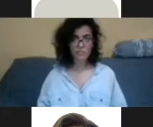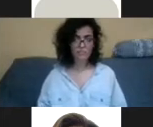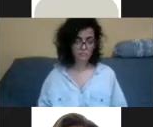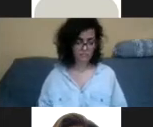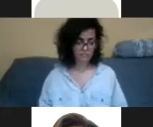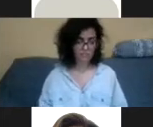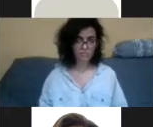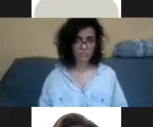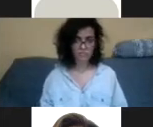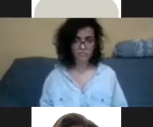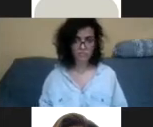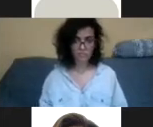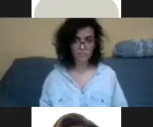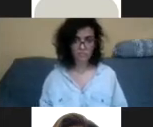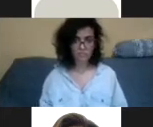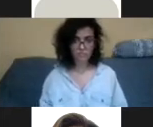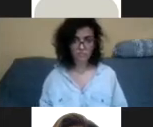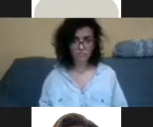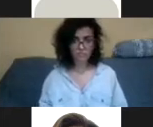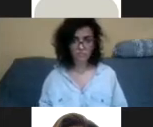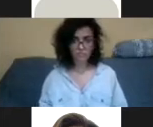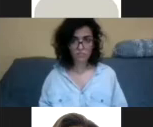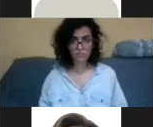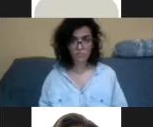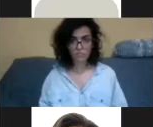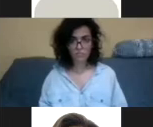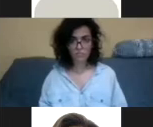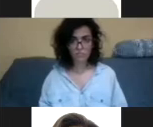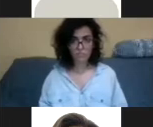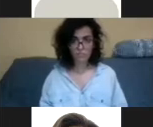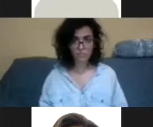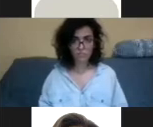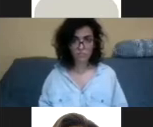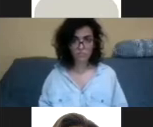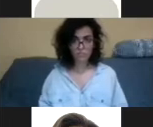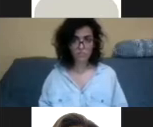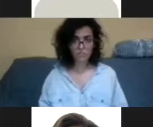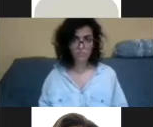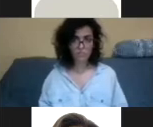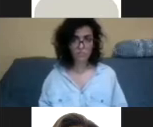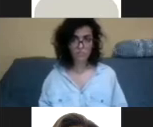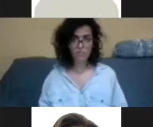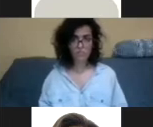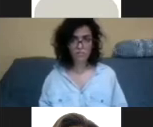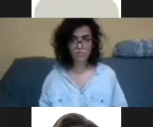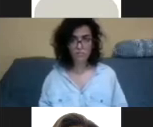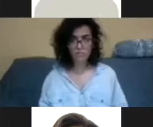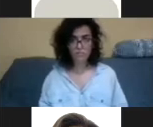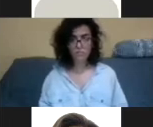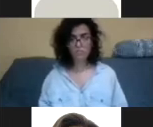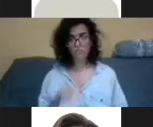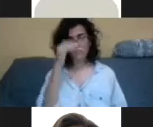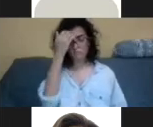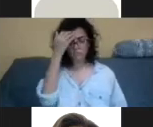cartilhas que a gente tem. Eu vou disponibilizar lá no Materiais. A gente tem bem no início das atividades, tem um